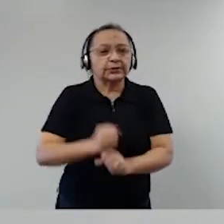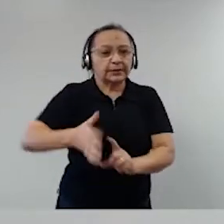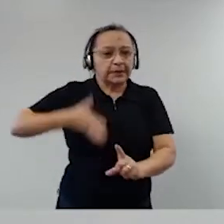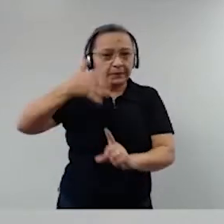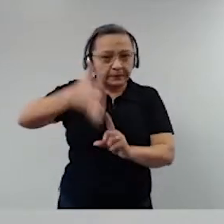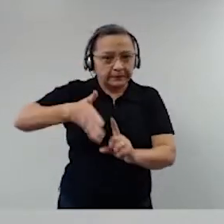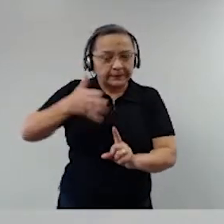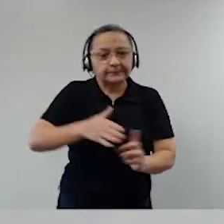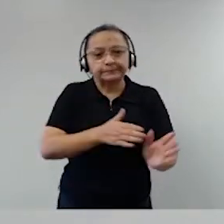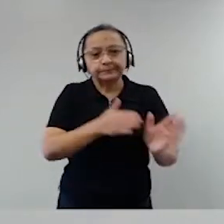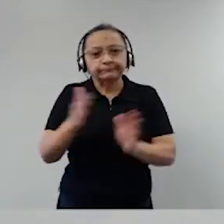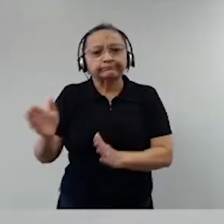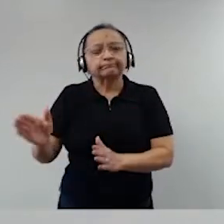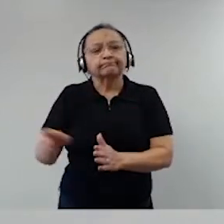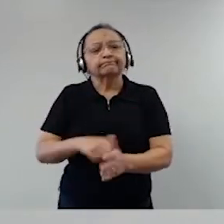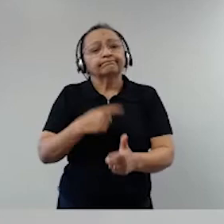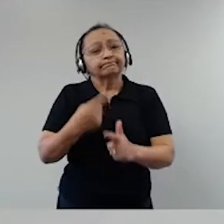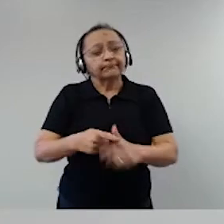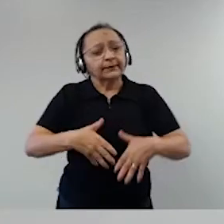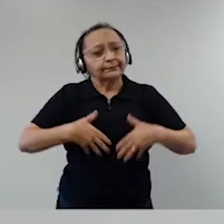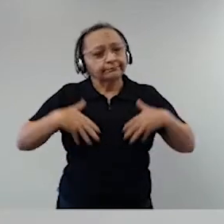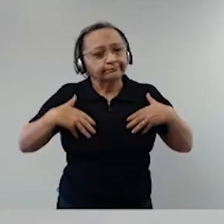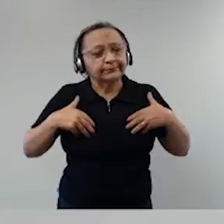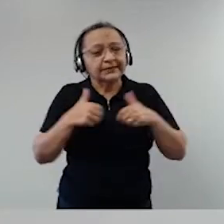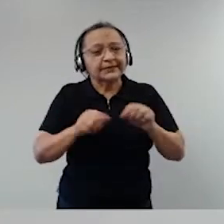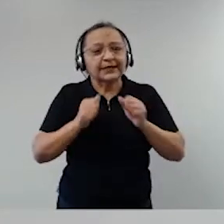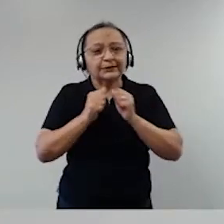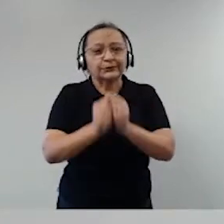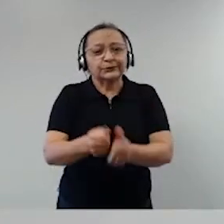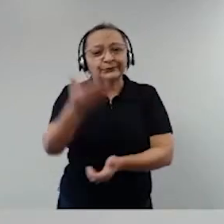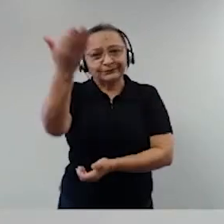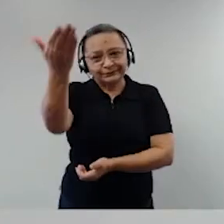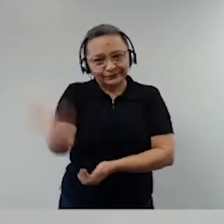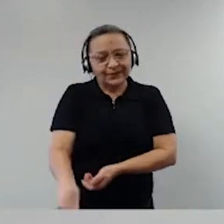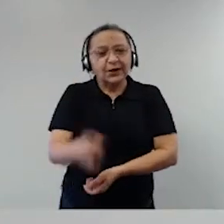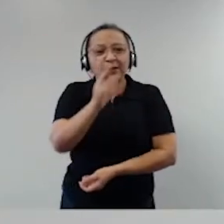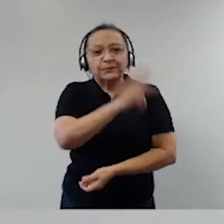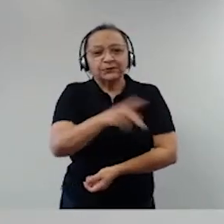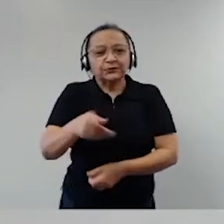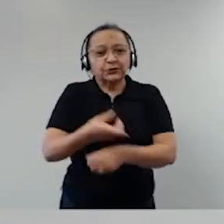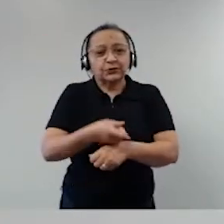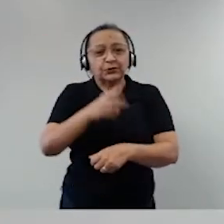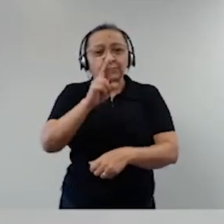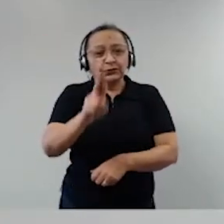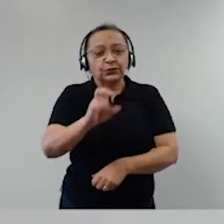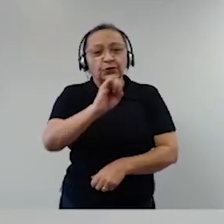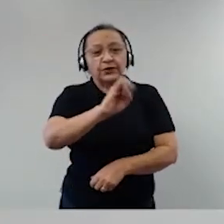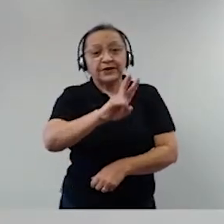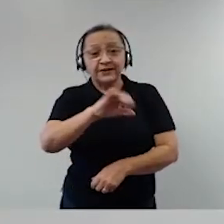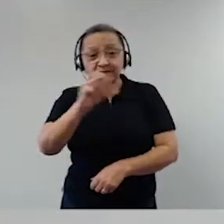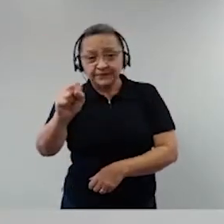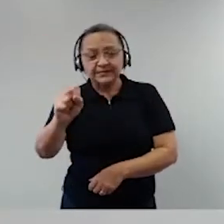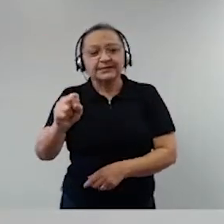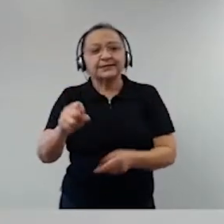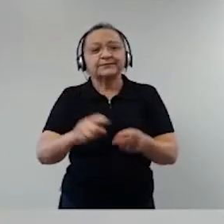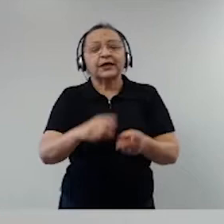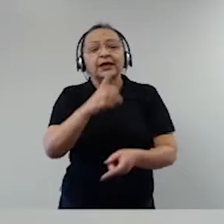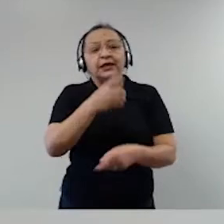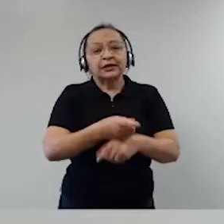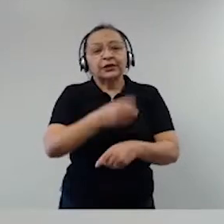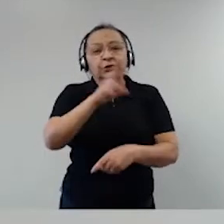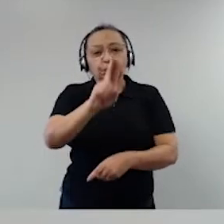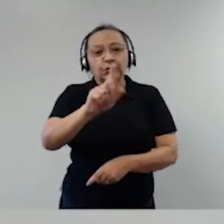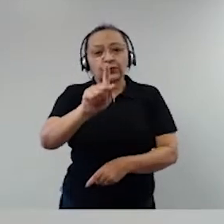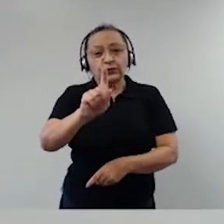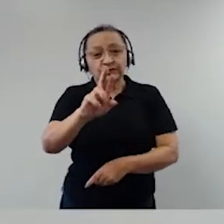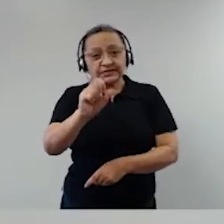Preciso dizer mais uma vez que é uma honra estar na presença do professor doutor Ives Gandra, do doutor Gustavo Benemboi e do